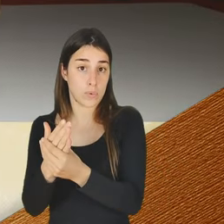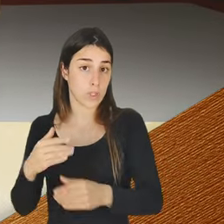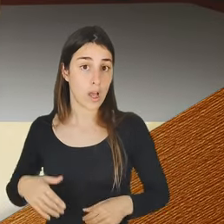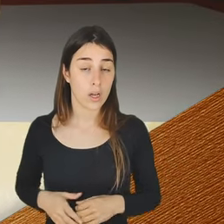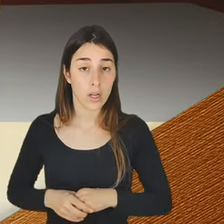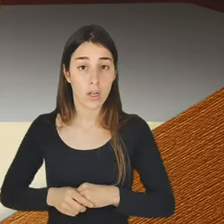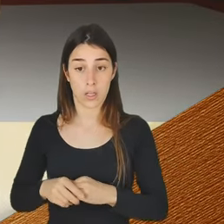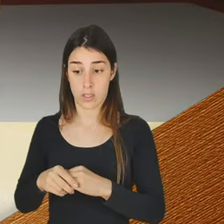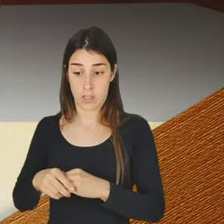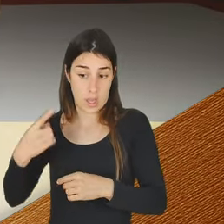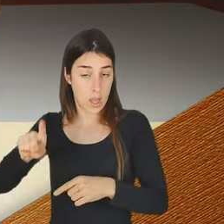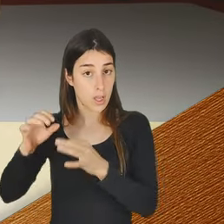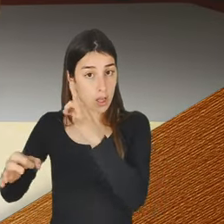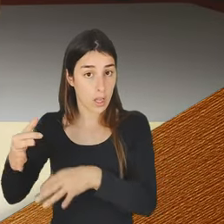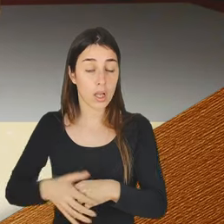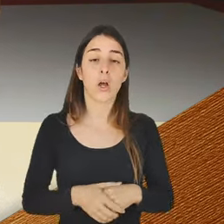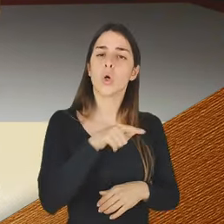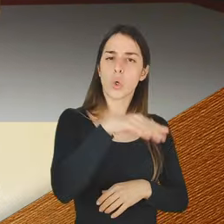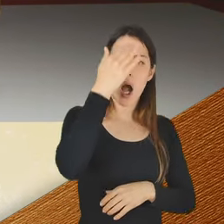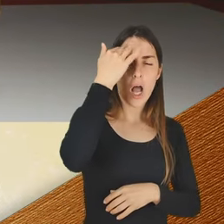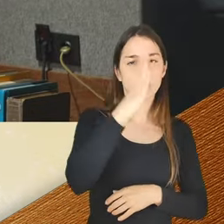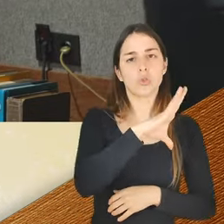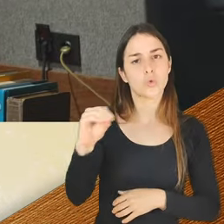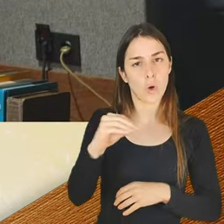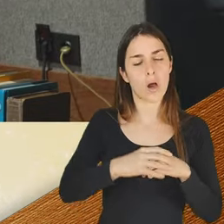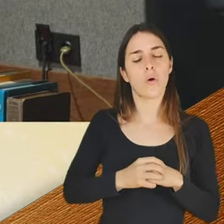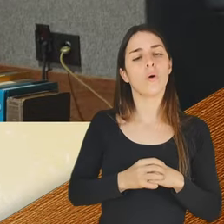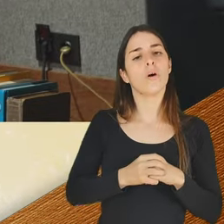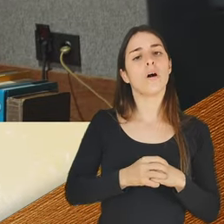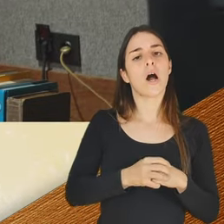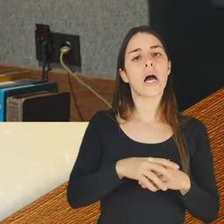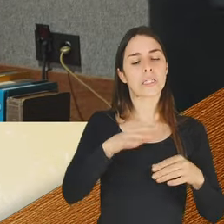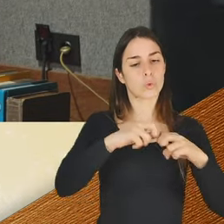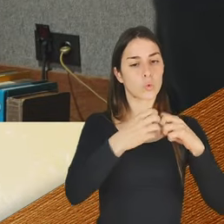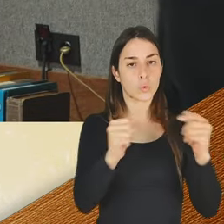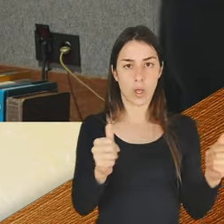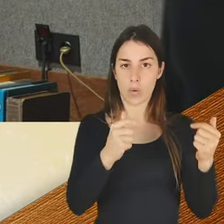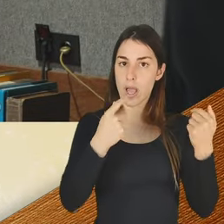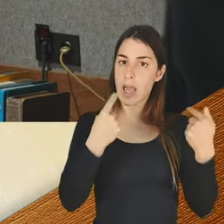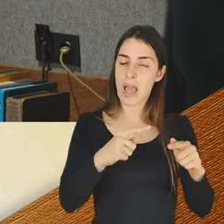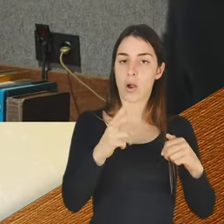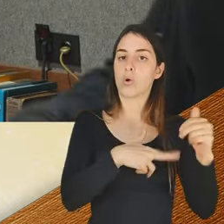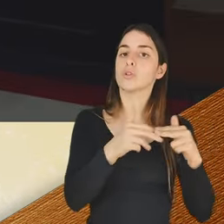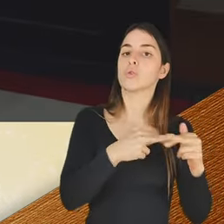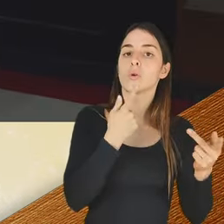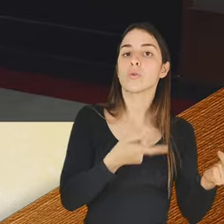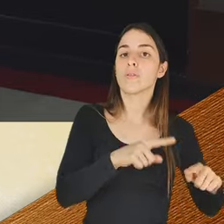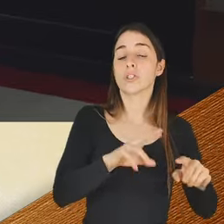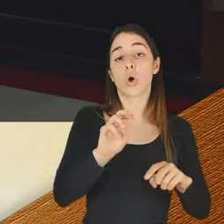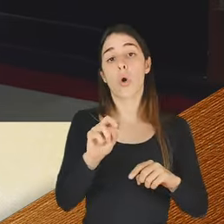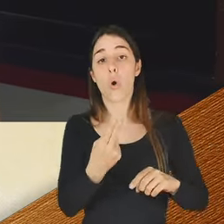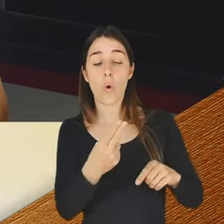uma coisa que é... Sim. Tu achas que a solução passa pela reconstrução peniana ou aprender a viver com uma vagina?